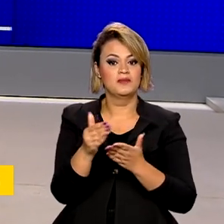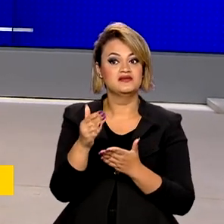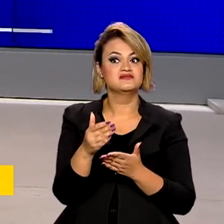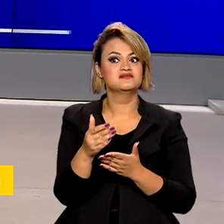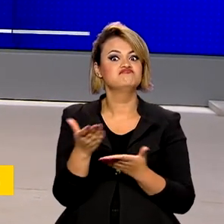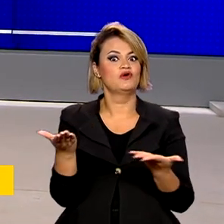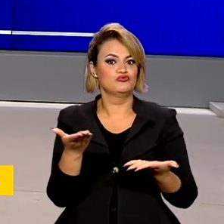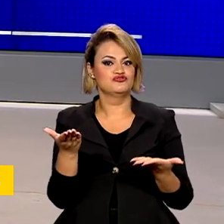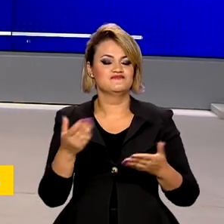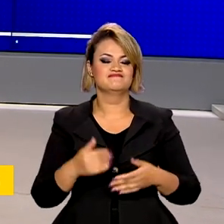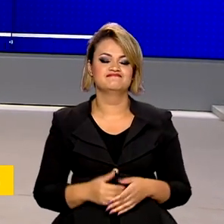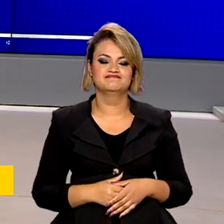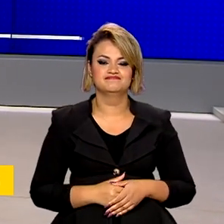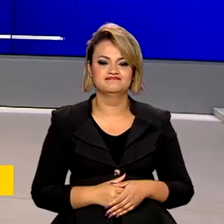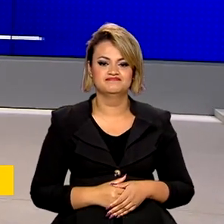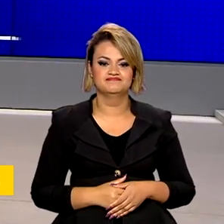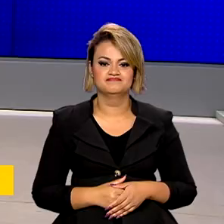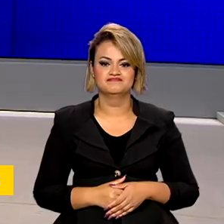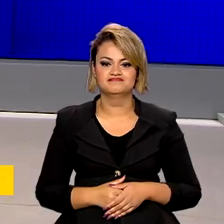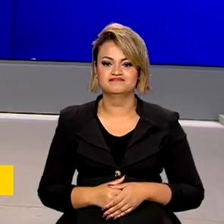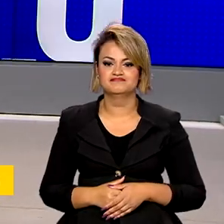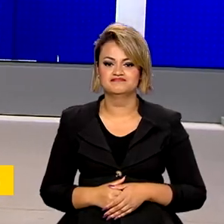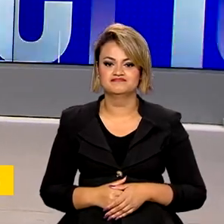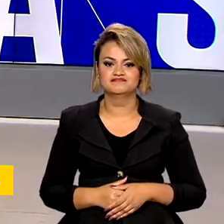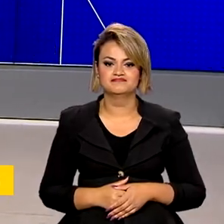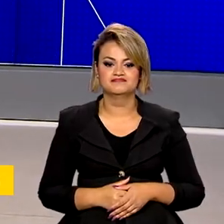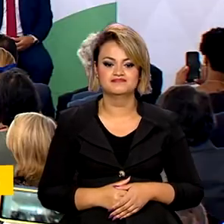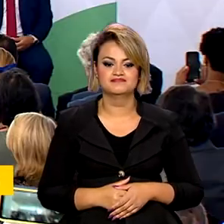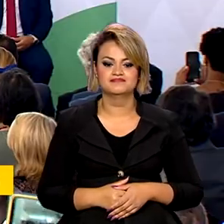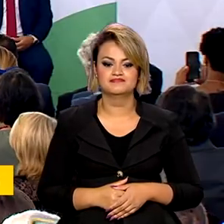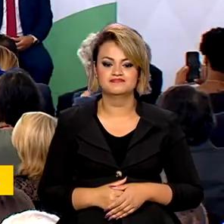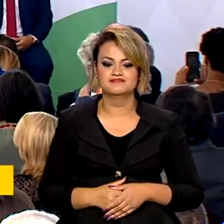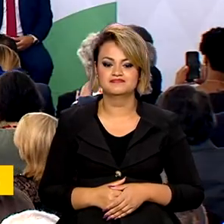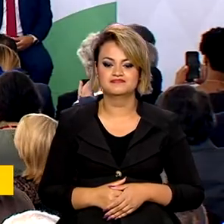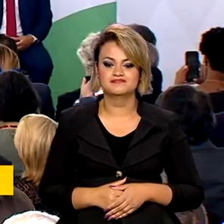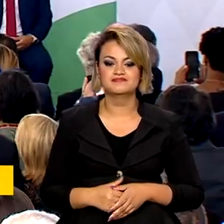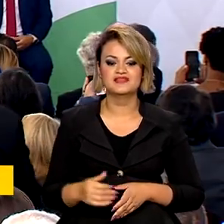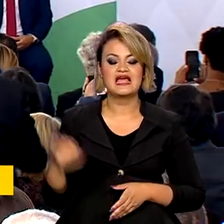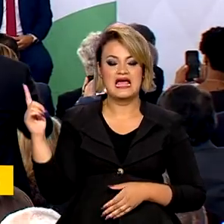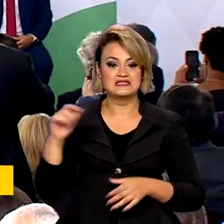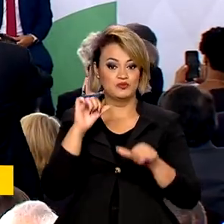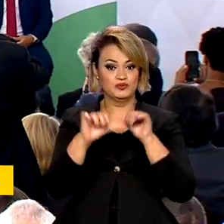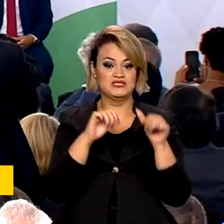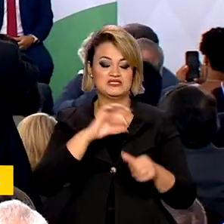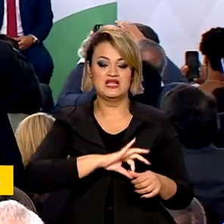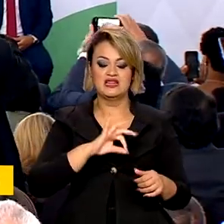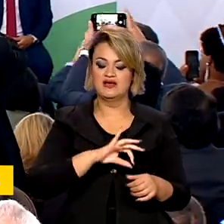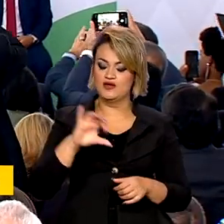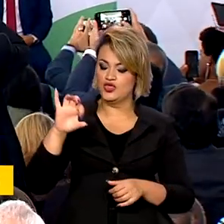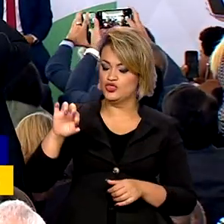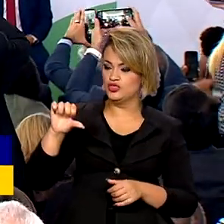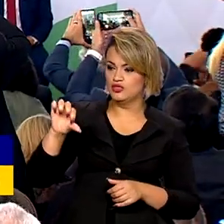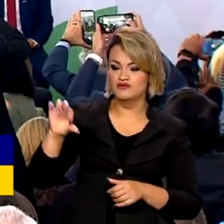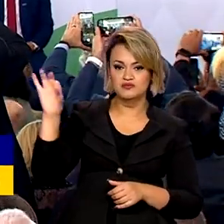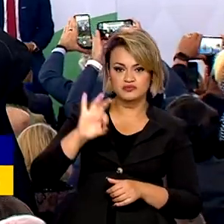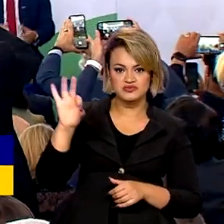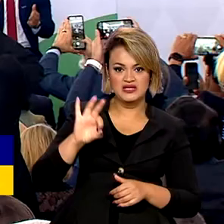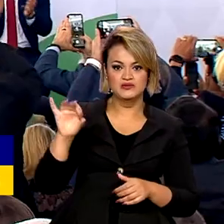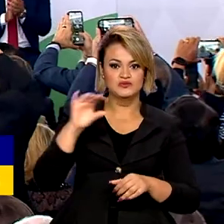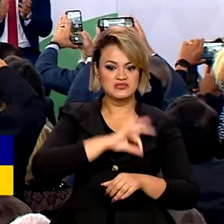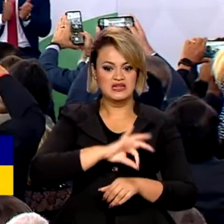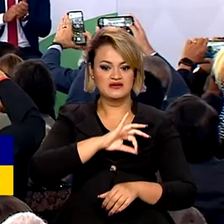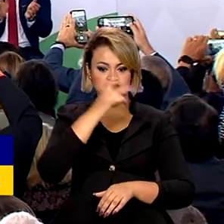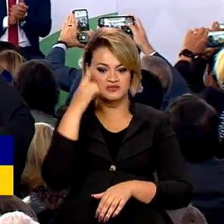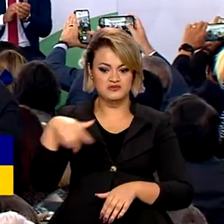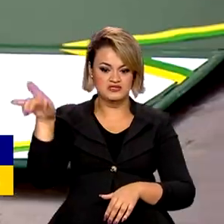a contar na folha de pagamento a partir de 1º de maio. O reajuste de 9% no salário dos servidores